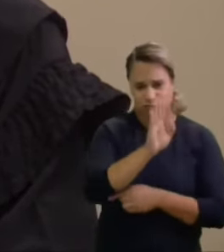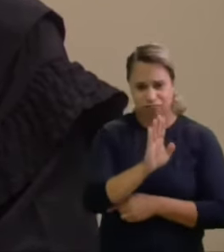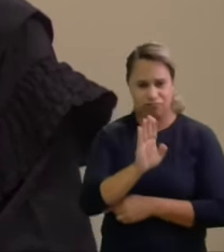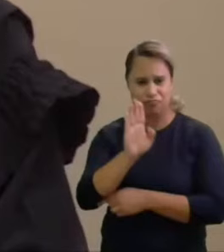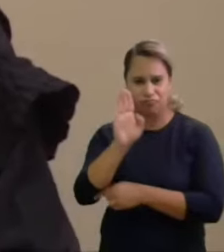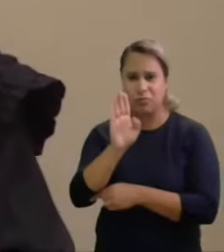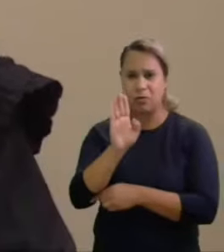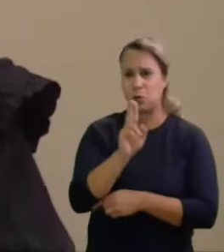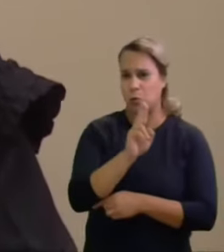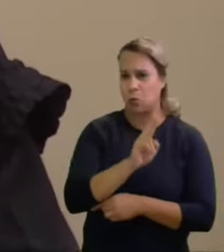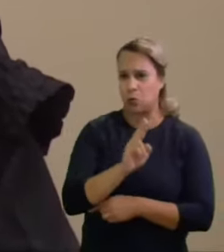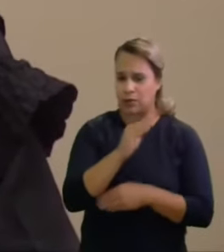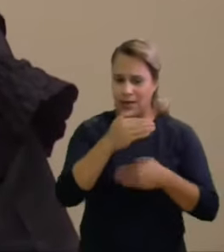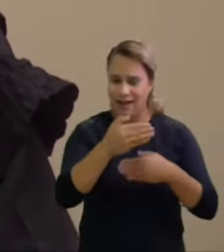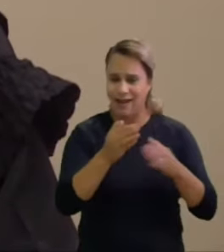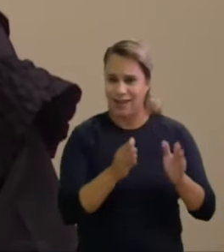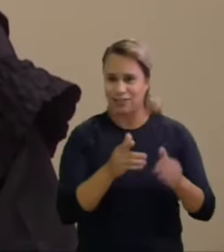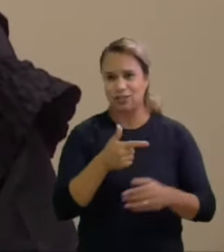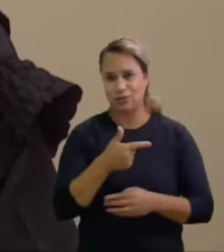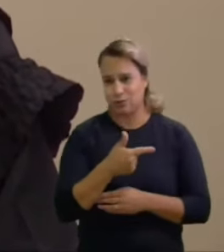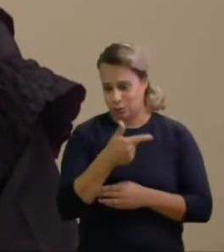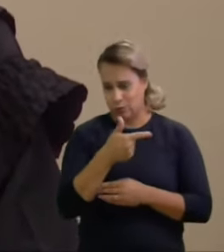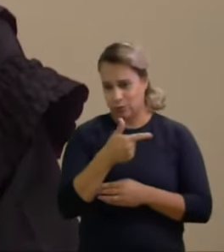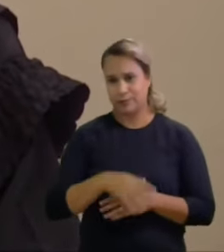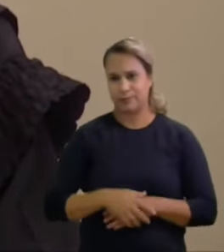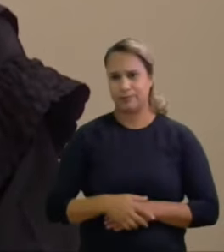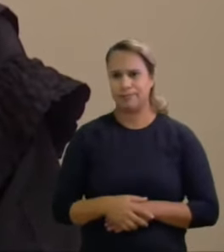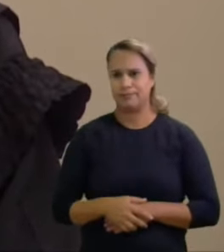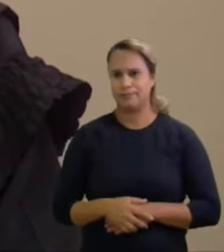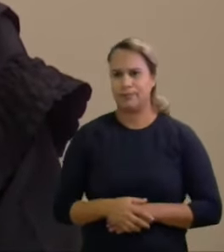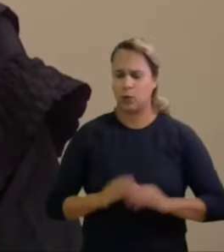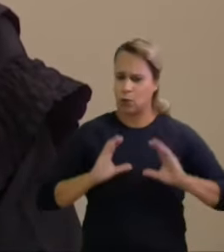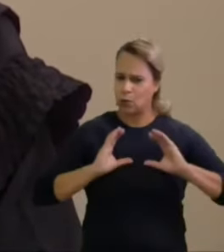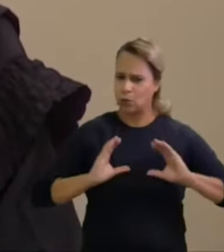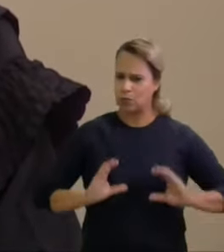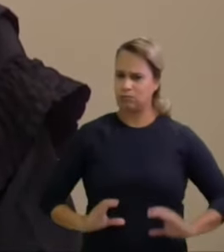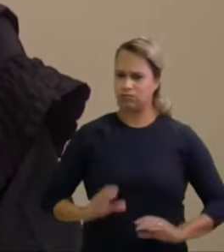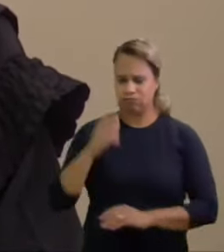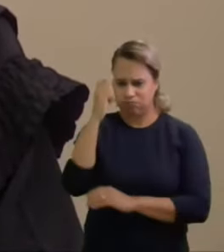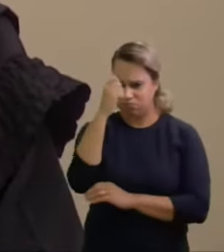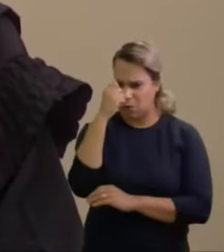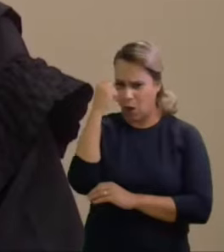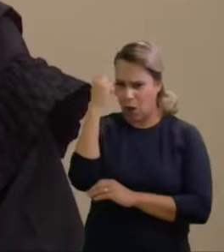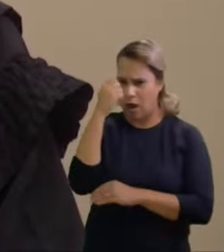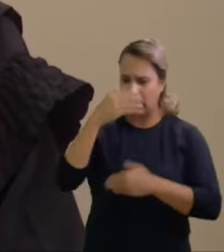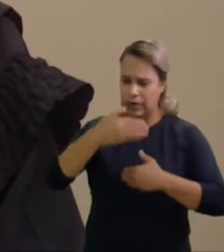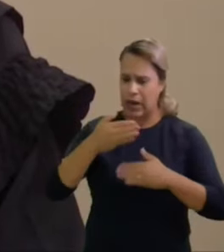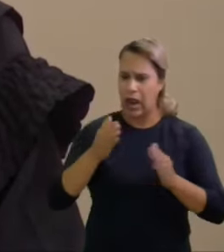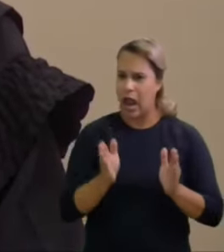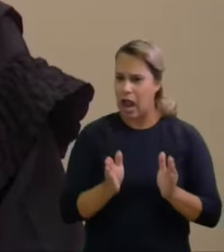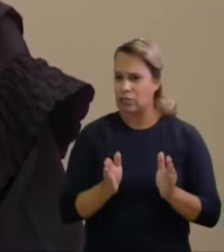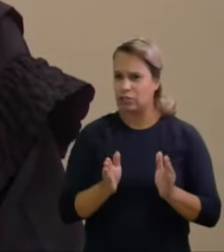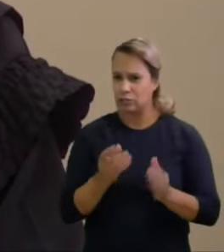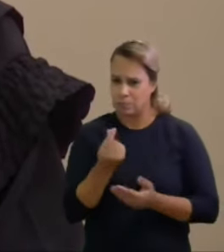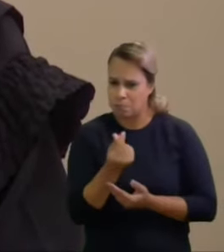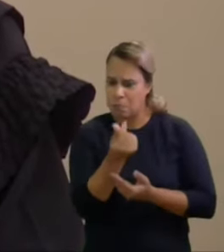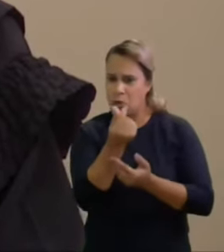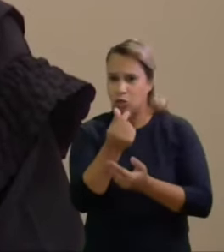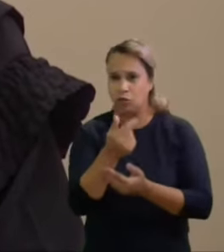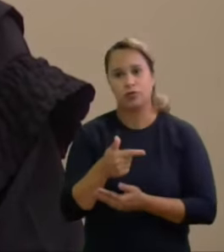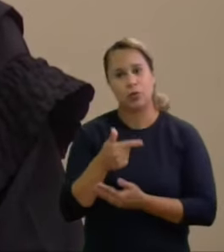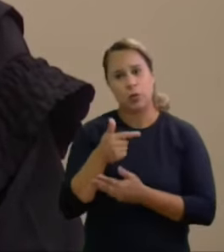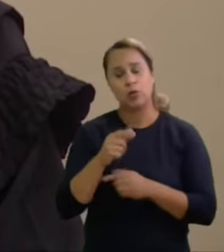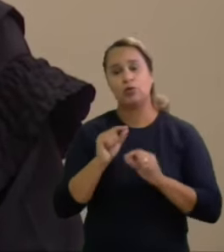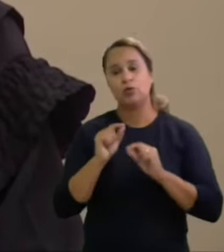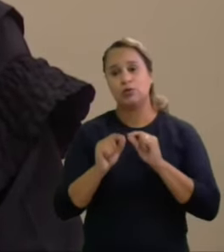cuida-se de comportamento tão gravoso o caixa dois que a jurisprudência do TSE inadmite